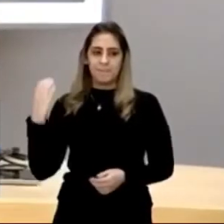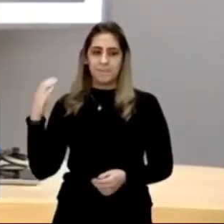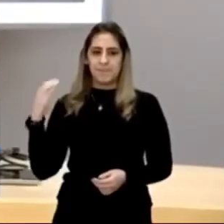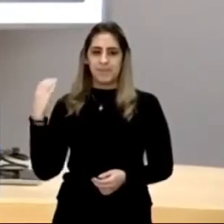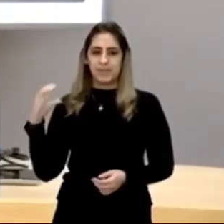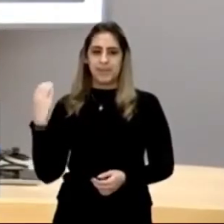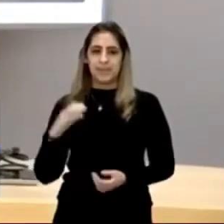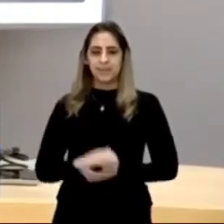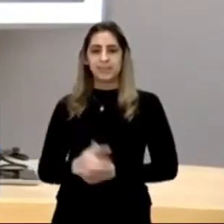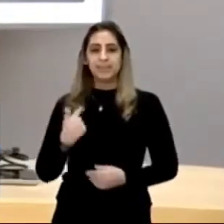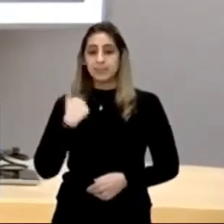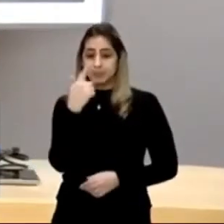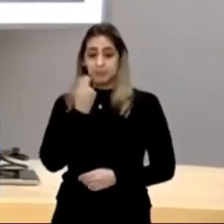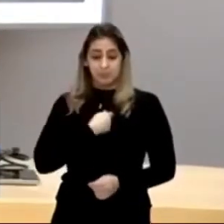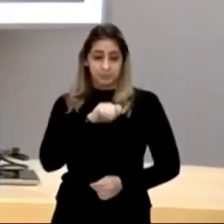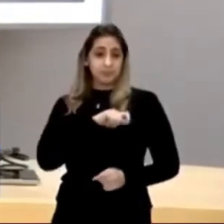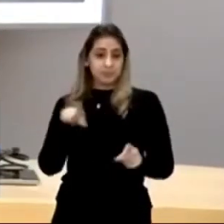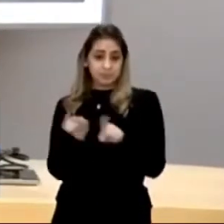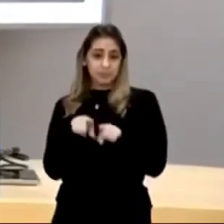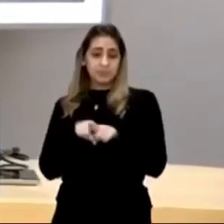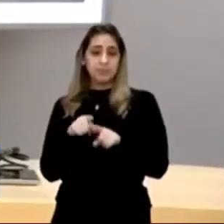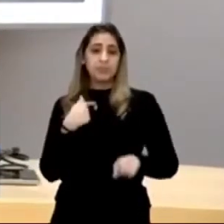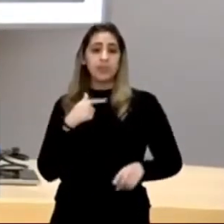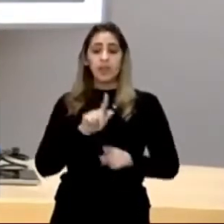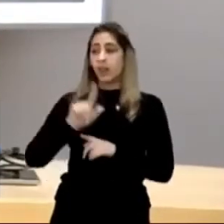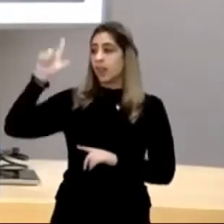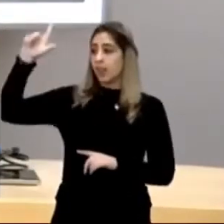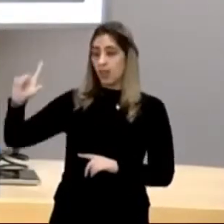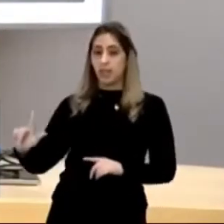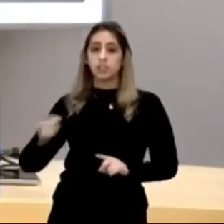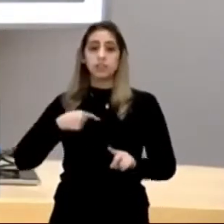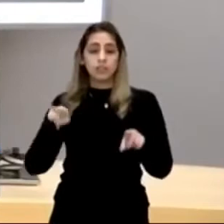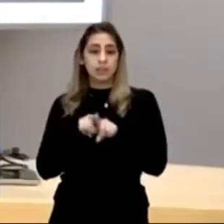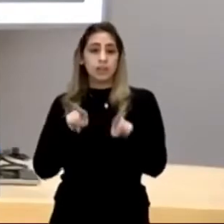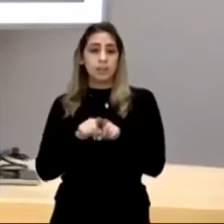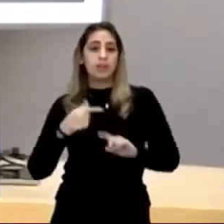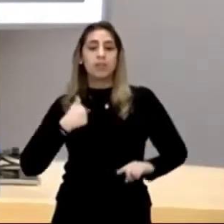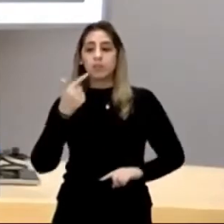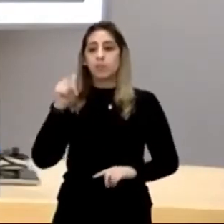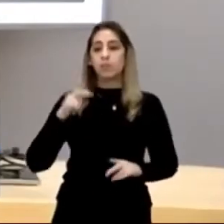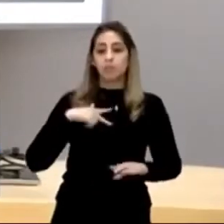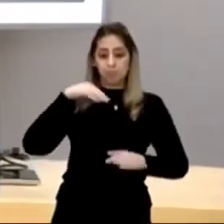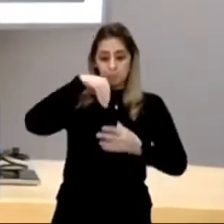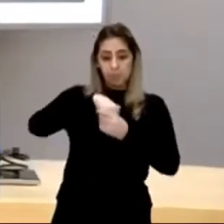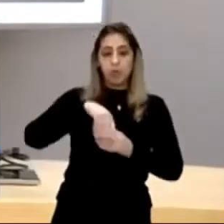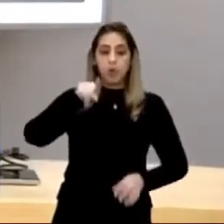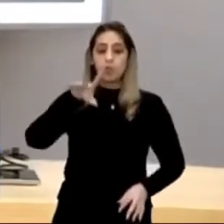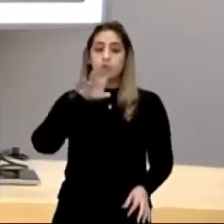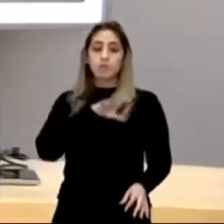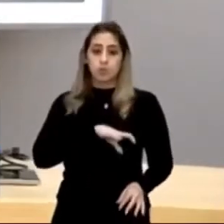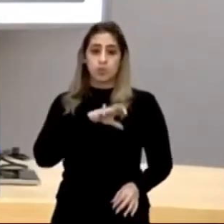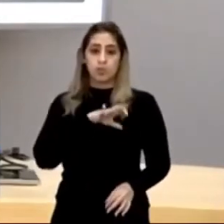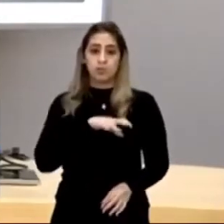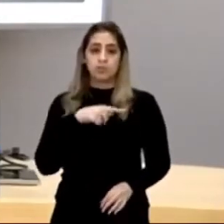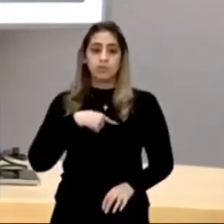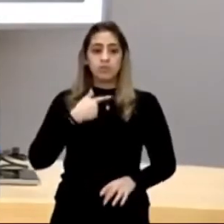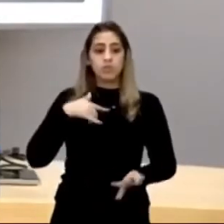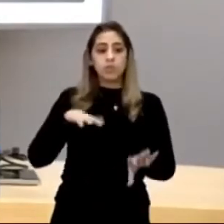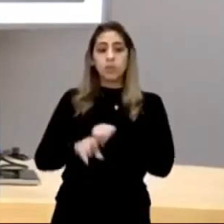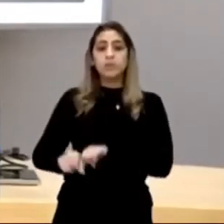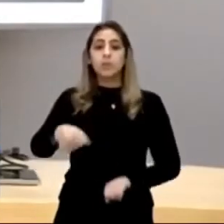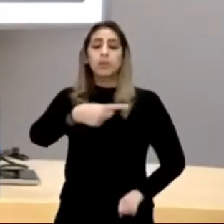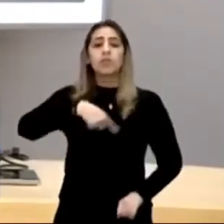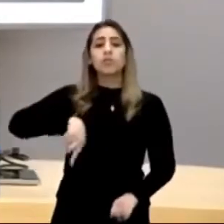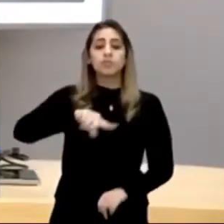posse dos espanhóis, e mais a leste, posse dos portugueses, agora uma informação para vocês,